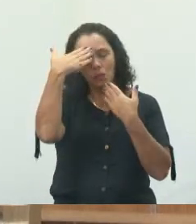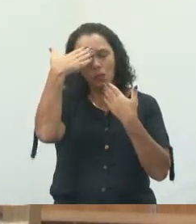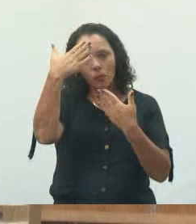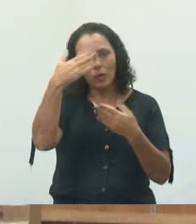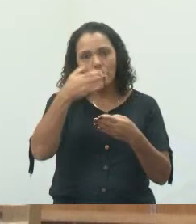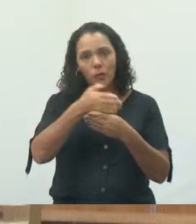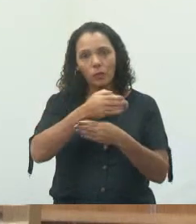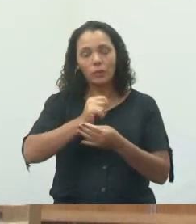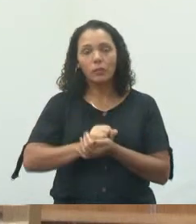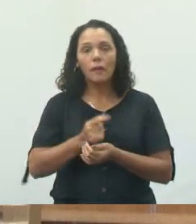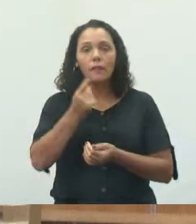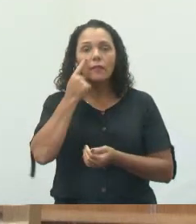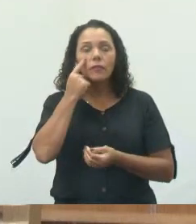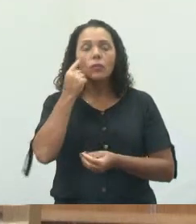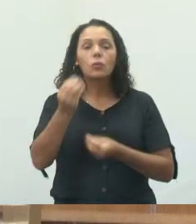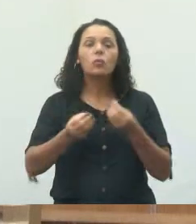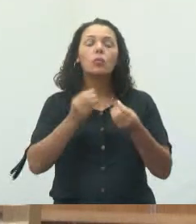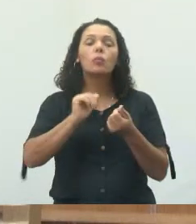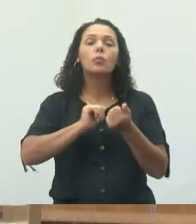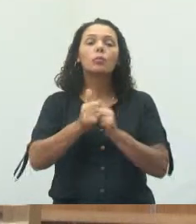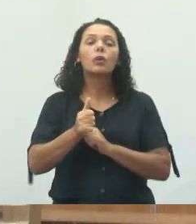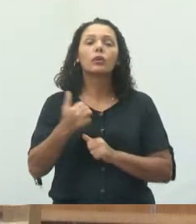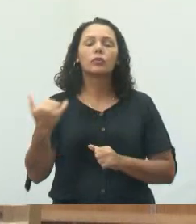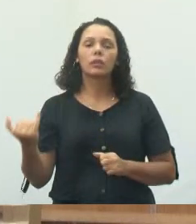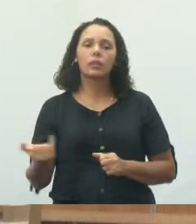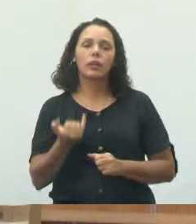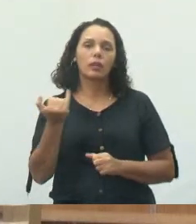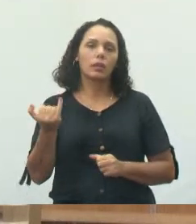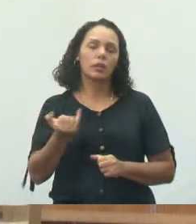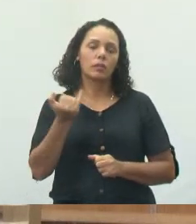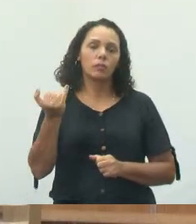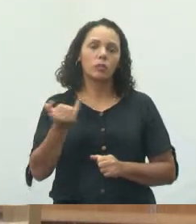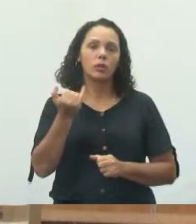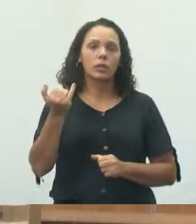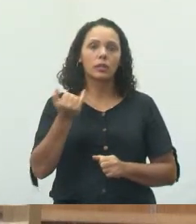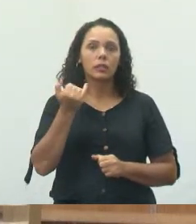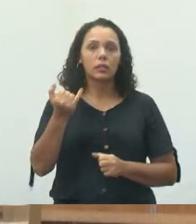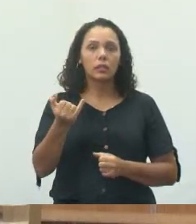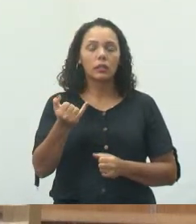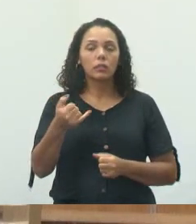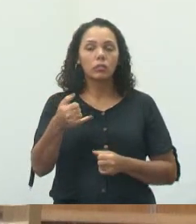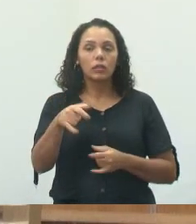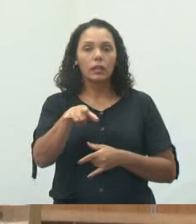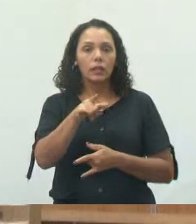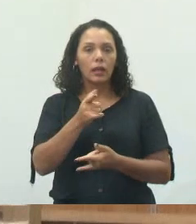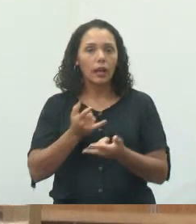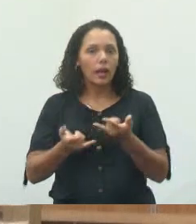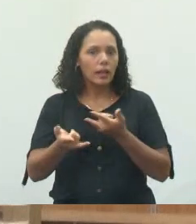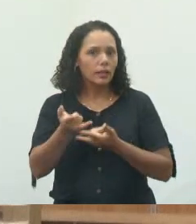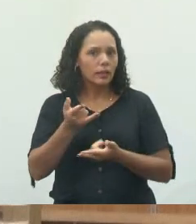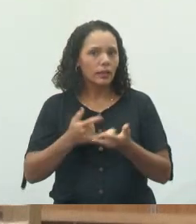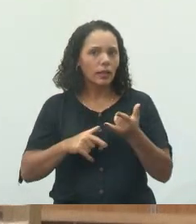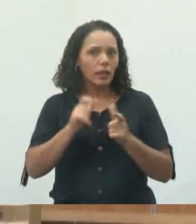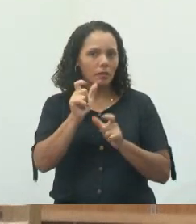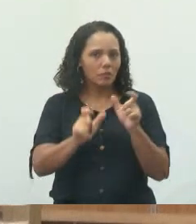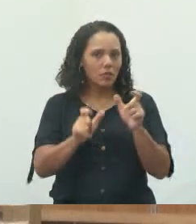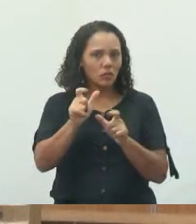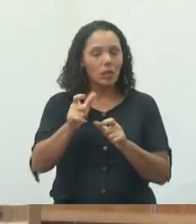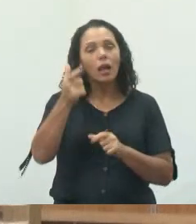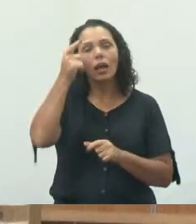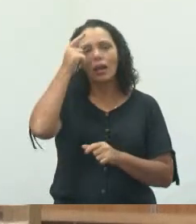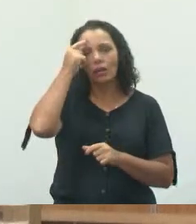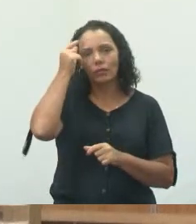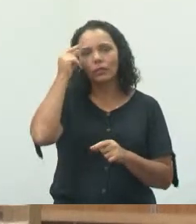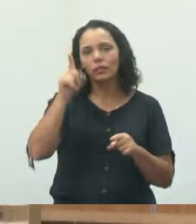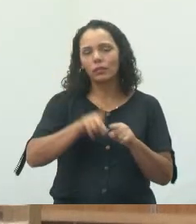como o esporte é fundamental, como o esporte atrai pessoas. Ah, o Edgar estava também. Obrigado, viu, Edgar?